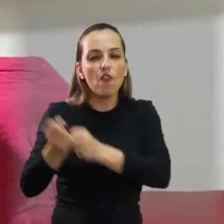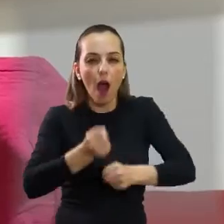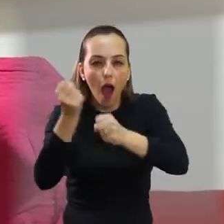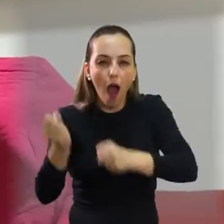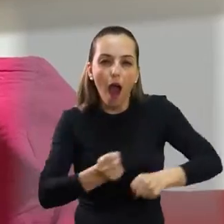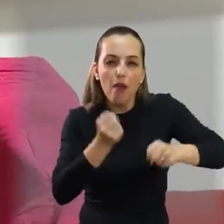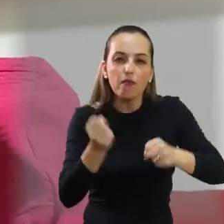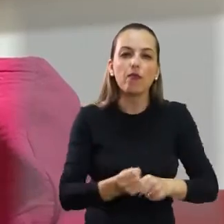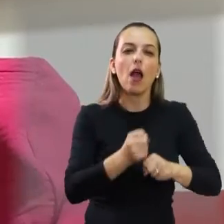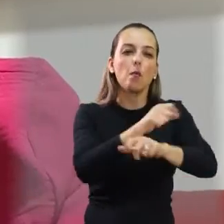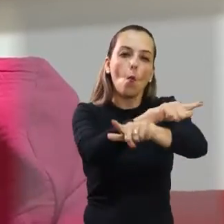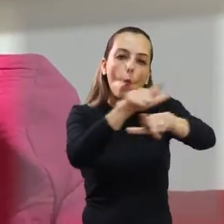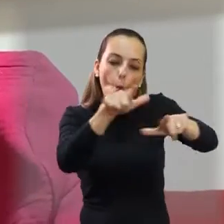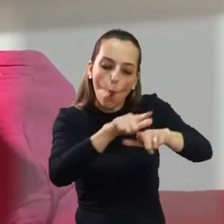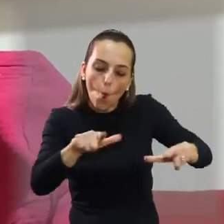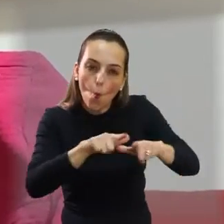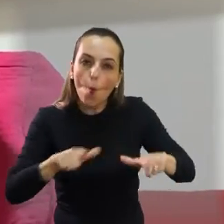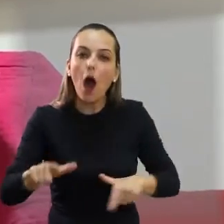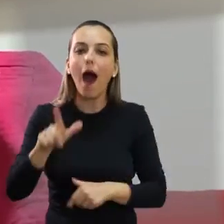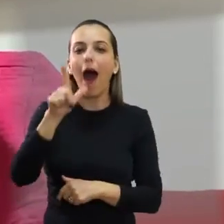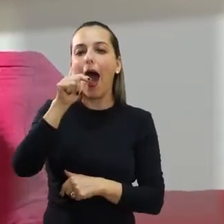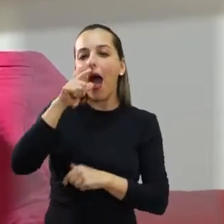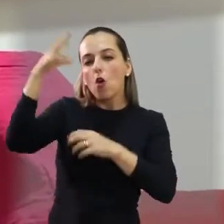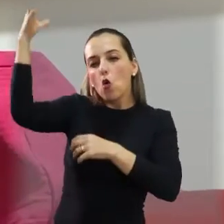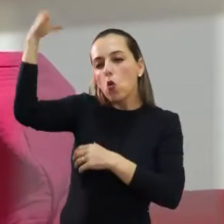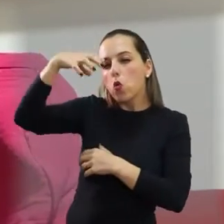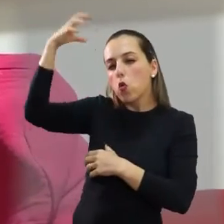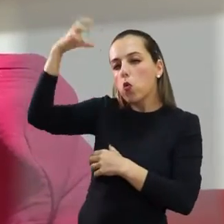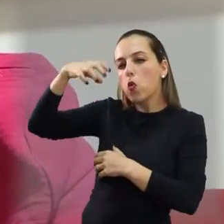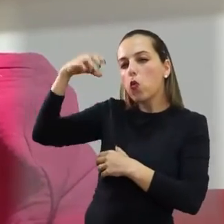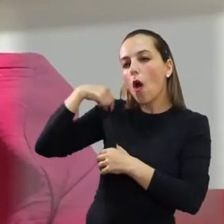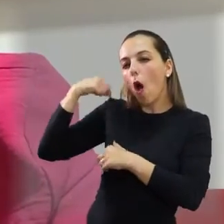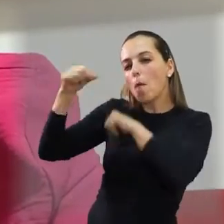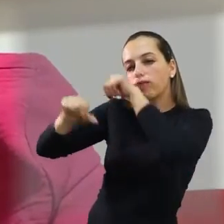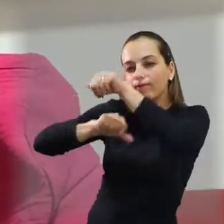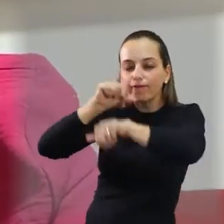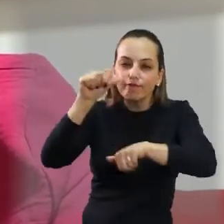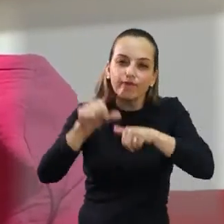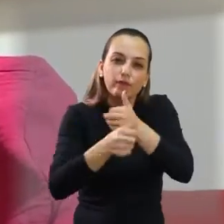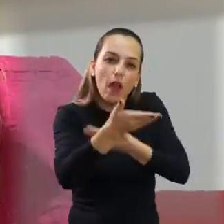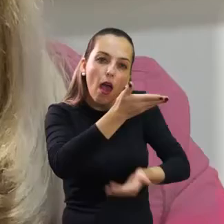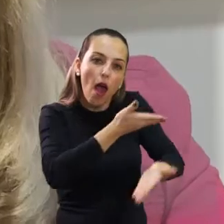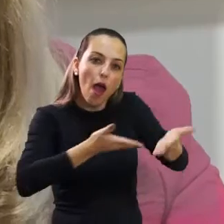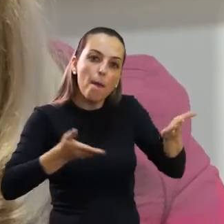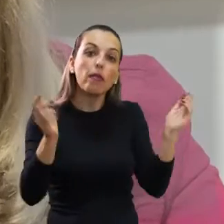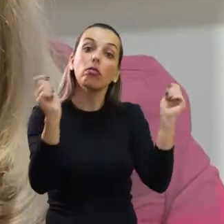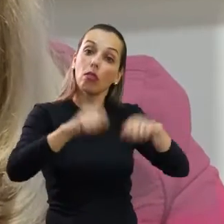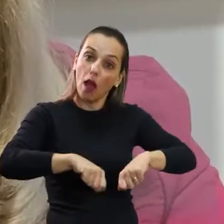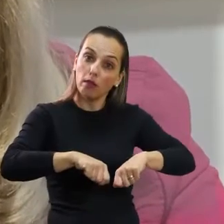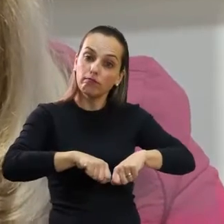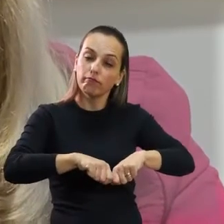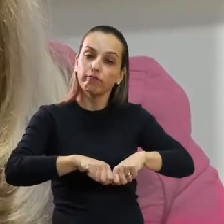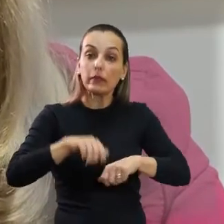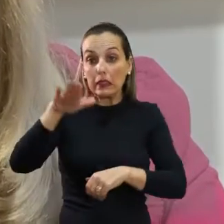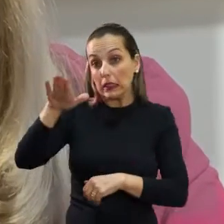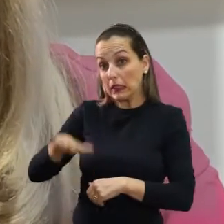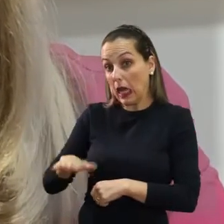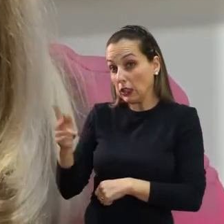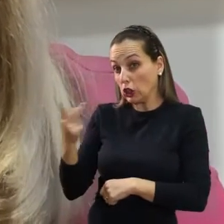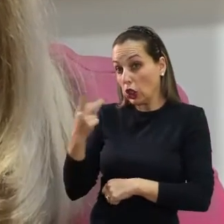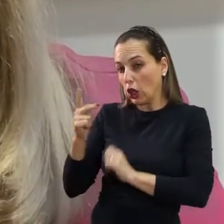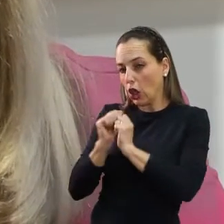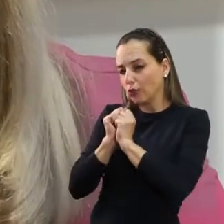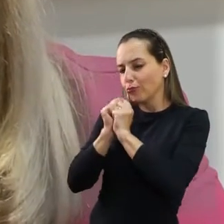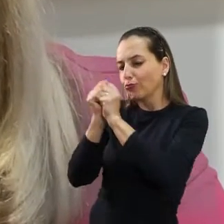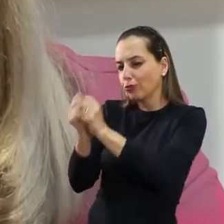limpar a casa, na hora do banho, de troca de roupa e etc. Procure manter a criança sempre